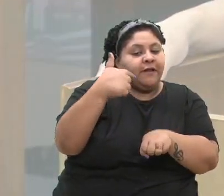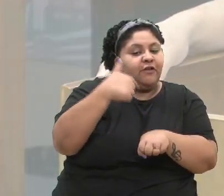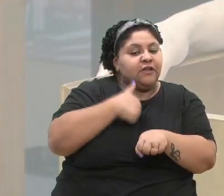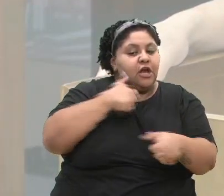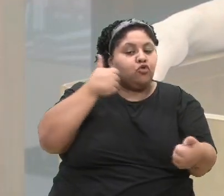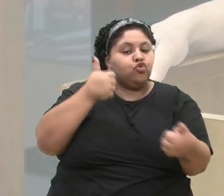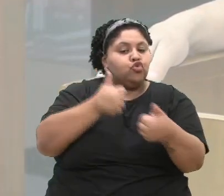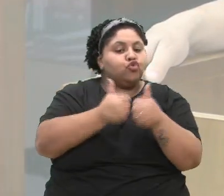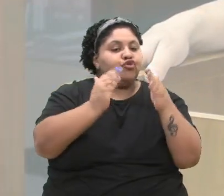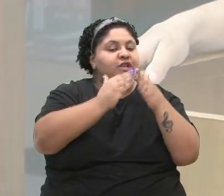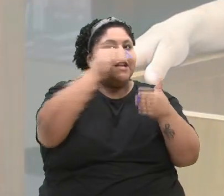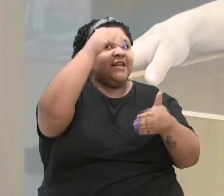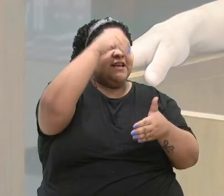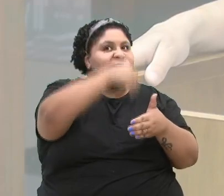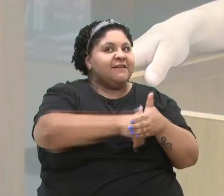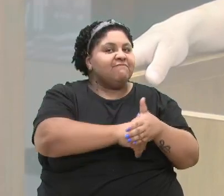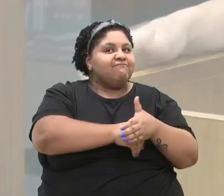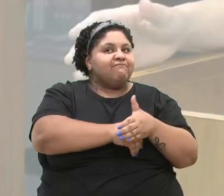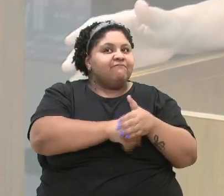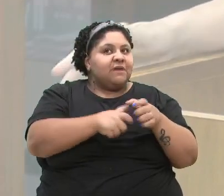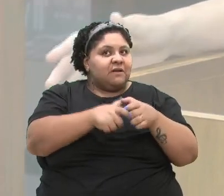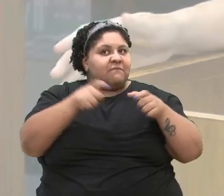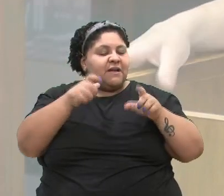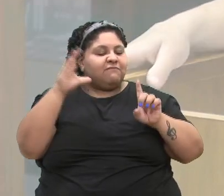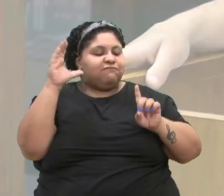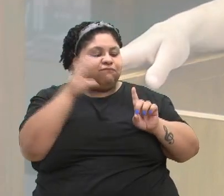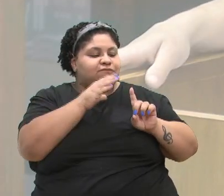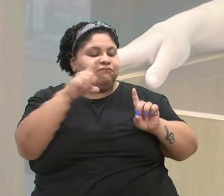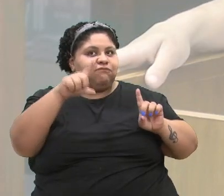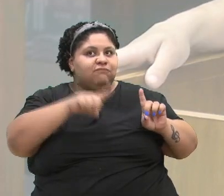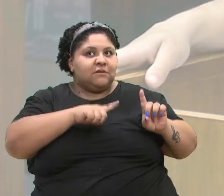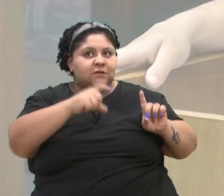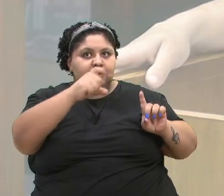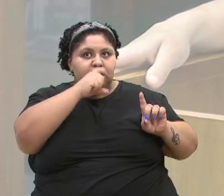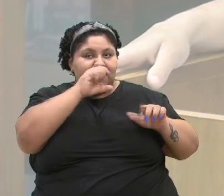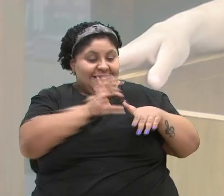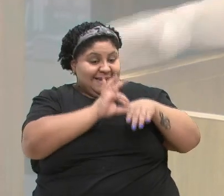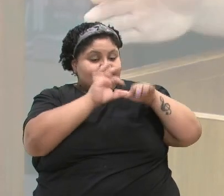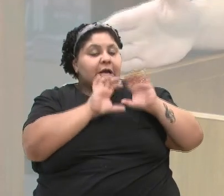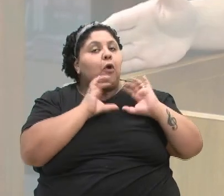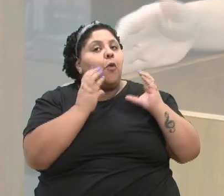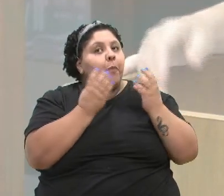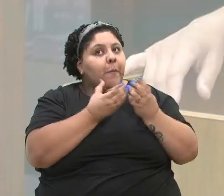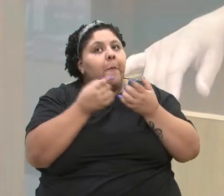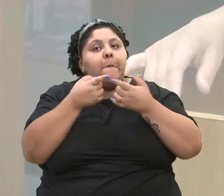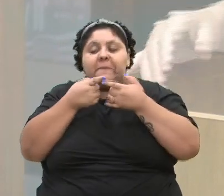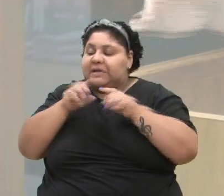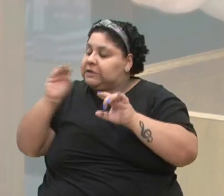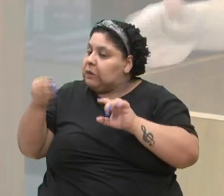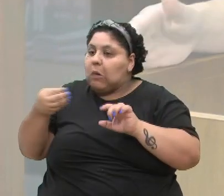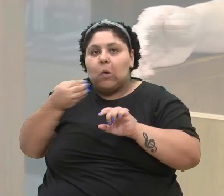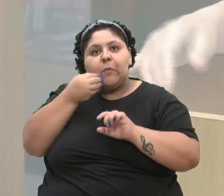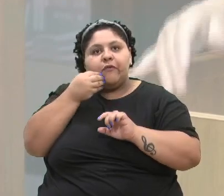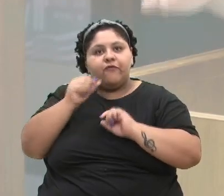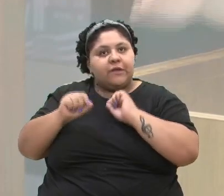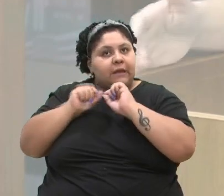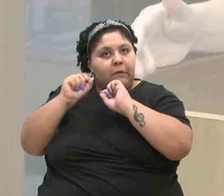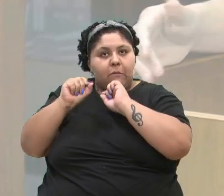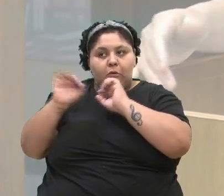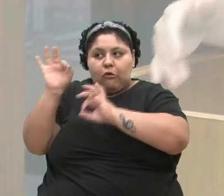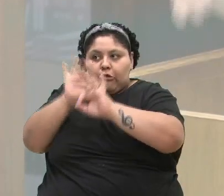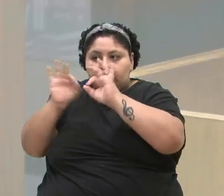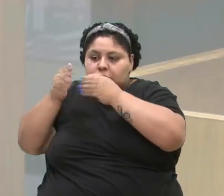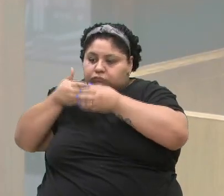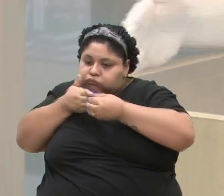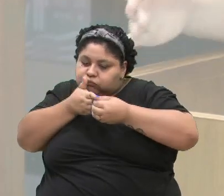a maior inspiração. Eu tenho um pai que foi líder comunitário, mas de fato, quem me orientou, quem me